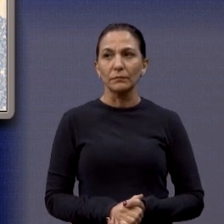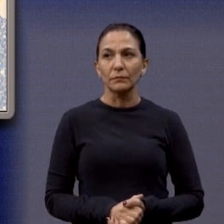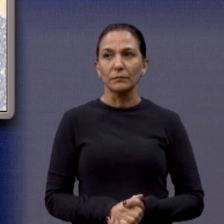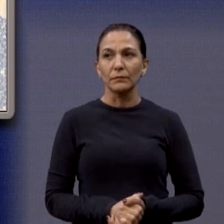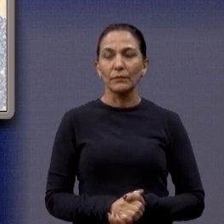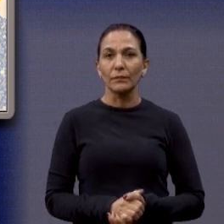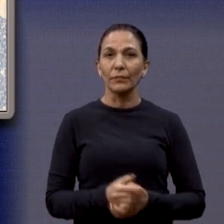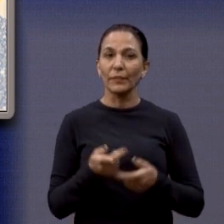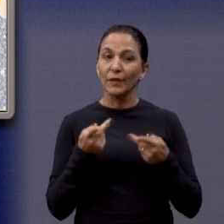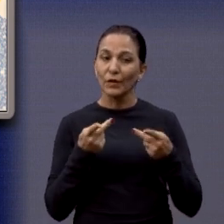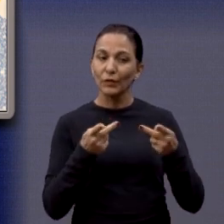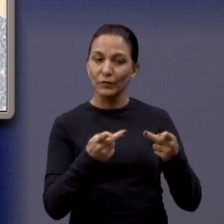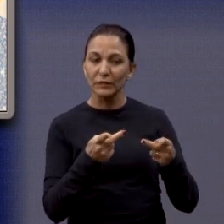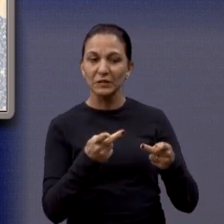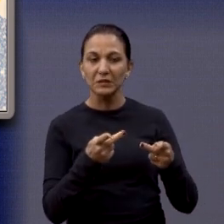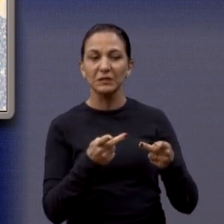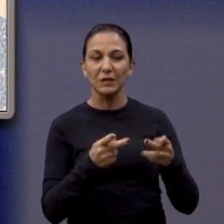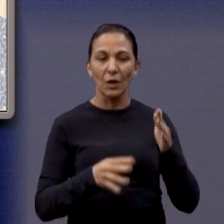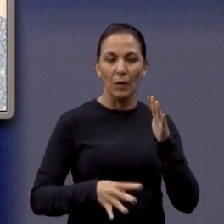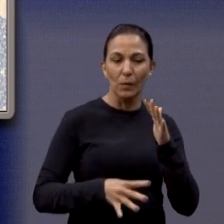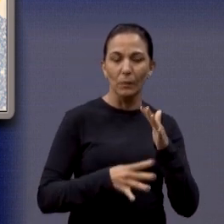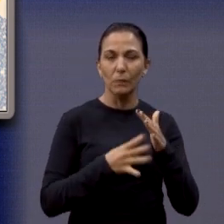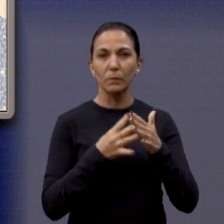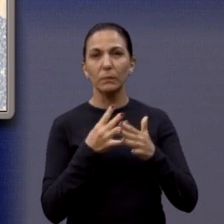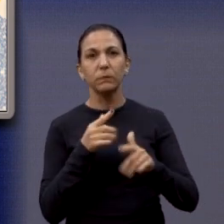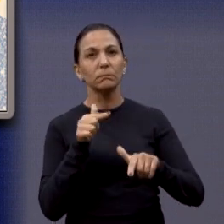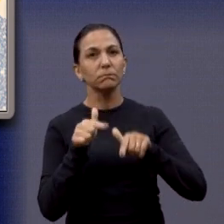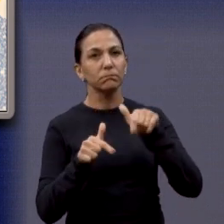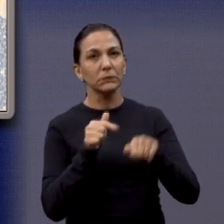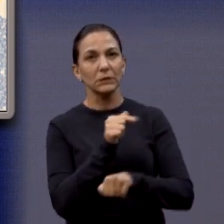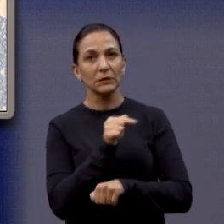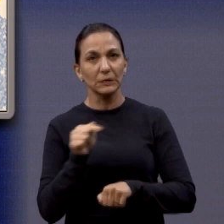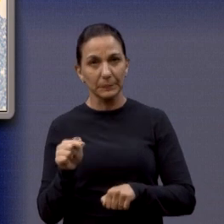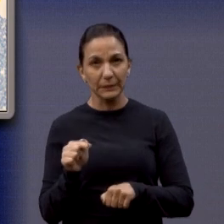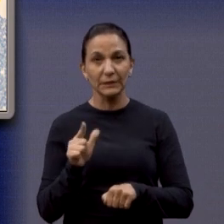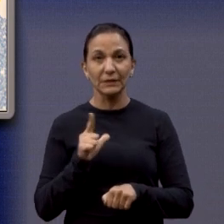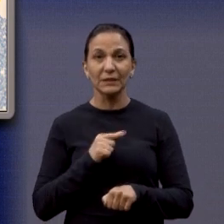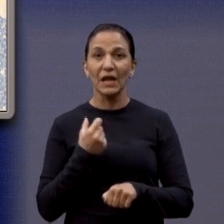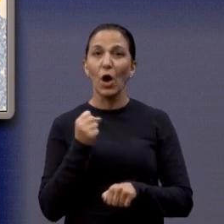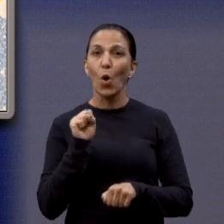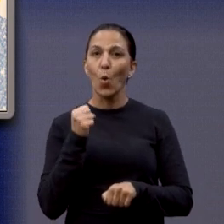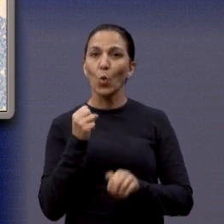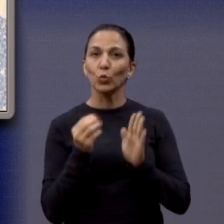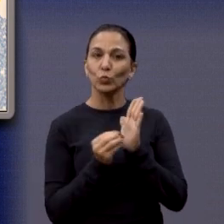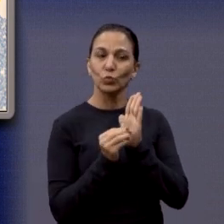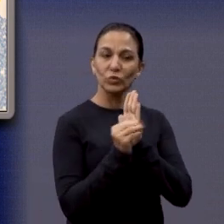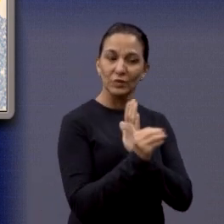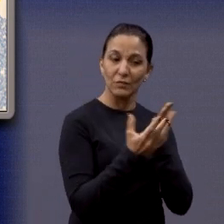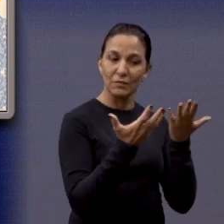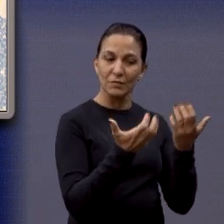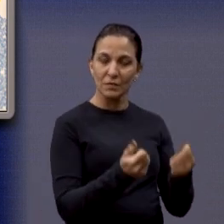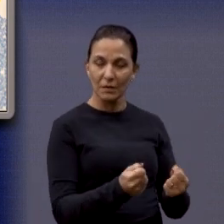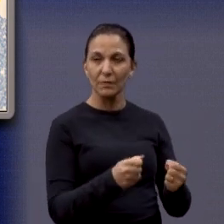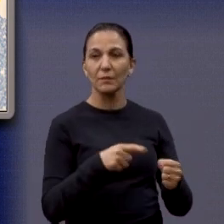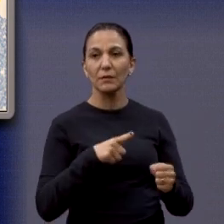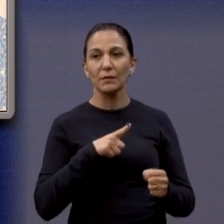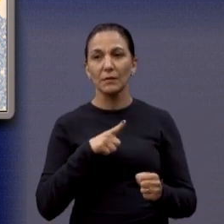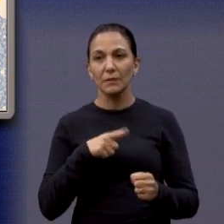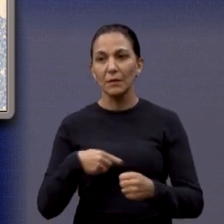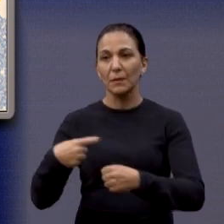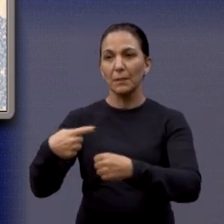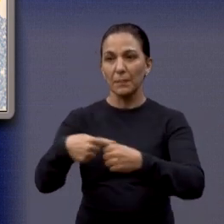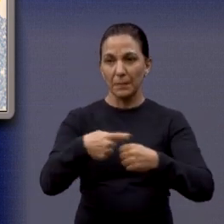algumas visitas, várias visitas, a gente trabalhou muito essa semana. Então, gente teve oito indicações atendidas, no Parque São Paulo,